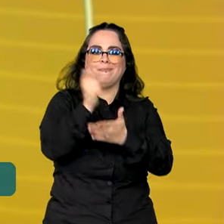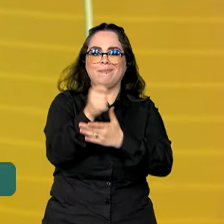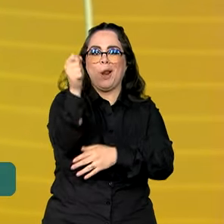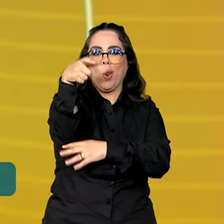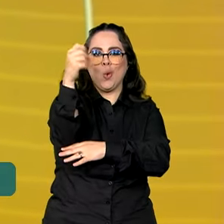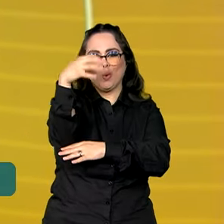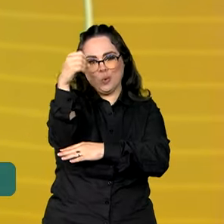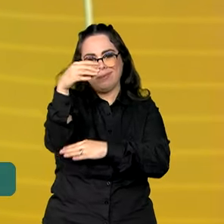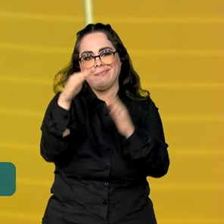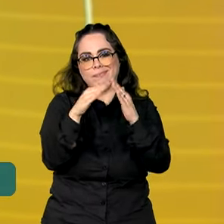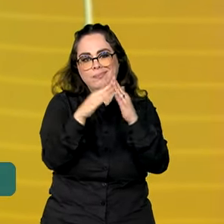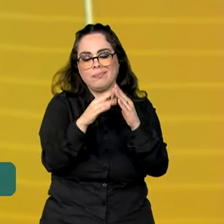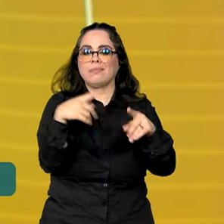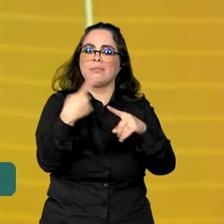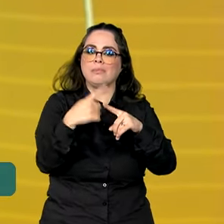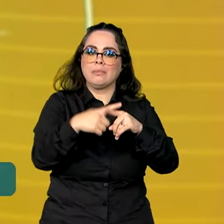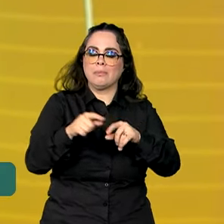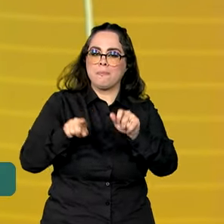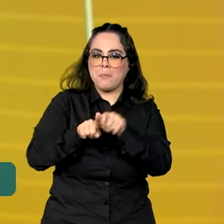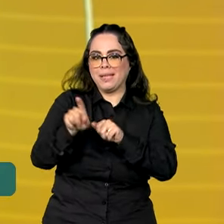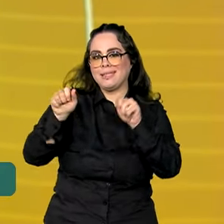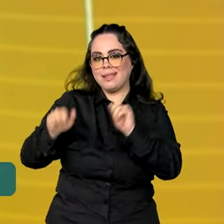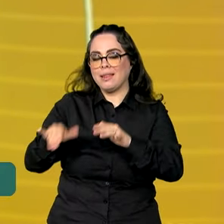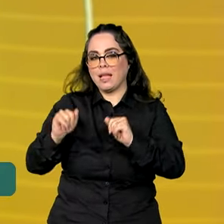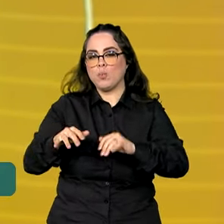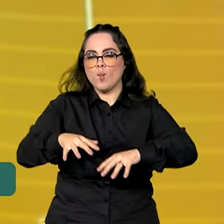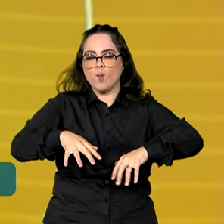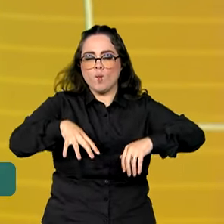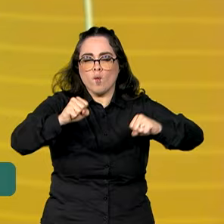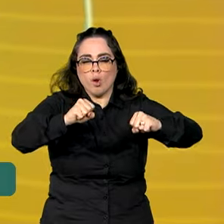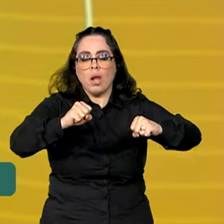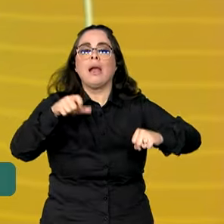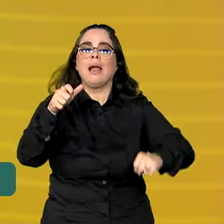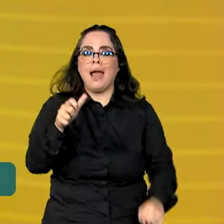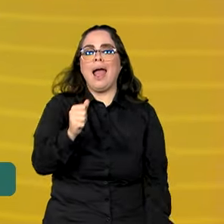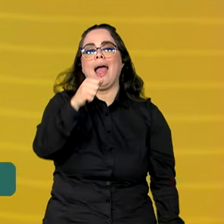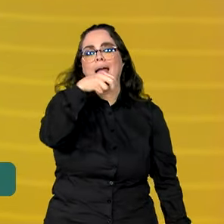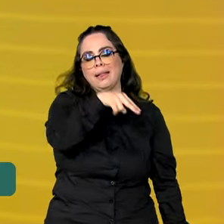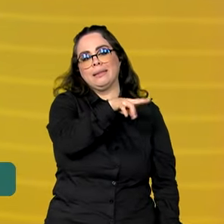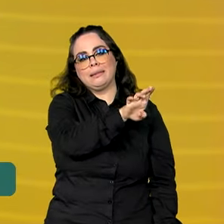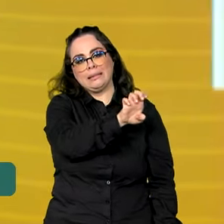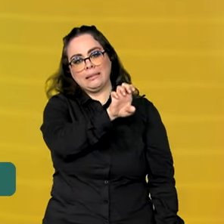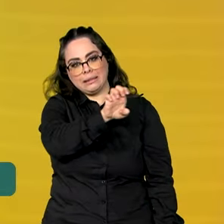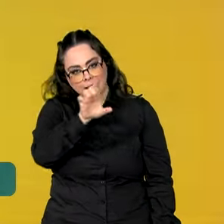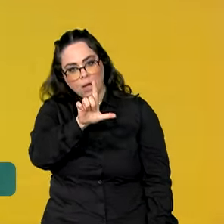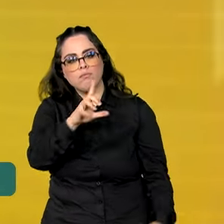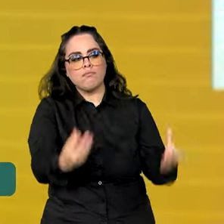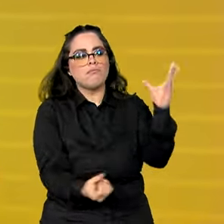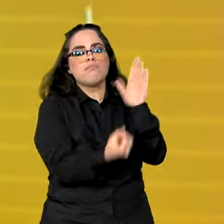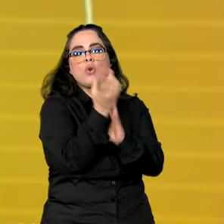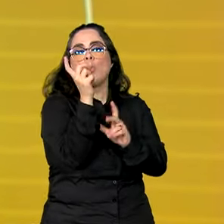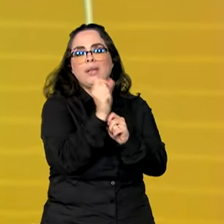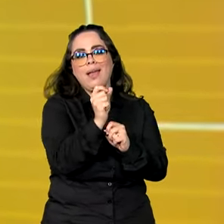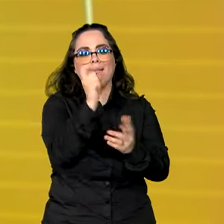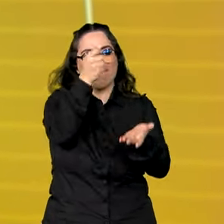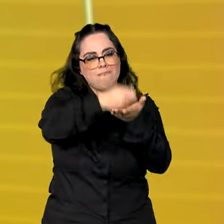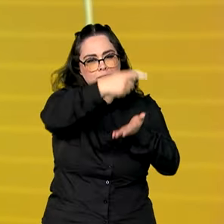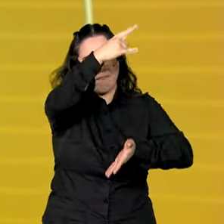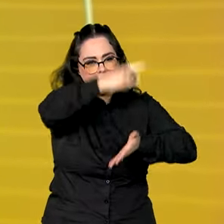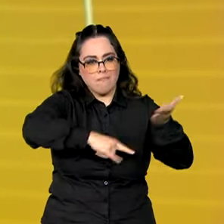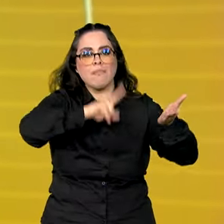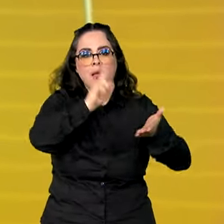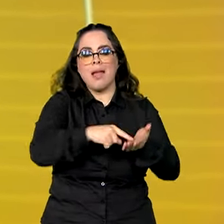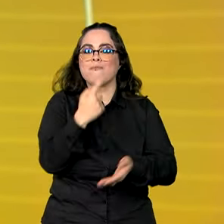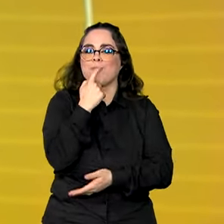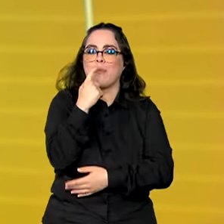Em setembro, devido à seca histórica que atingiu o país, a Agência Nacional de Energia Elétrica, a ANEEL, implementou a bandeira vermelha